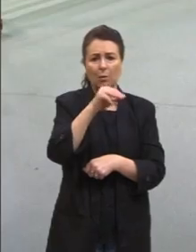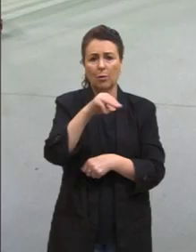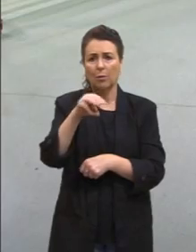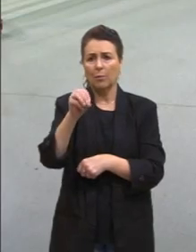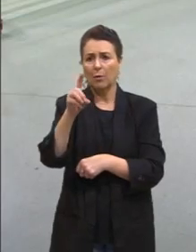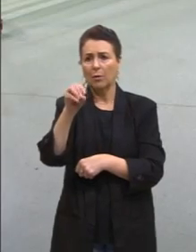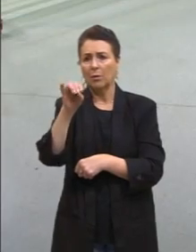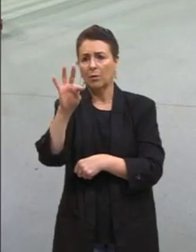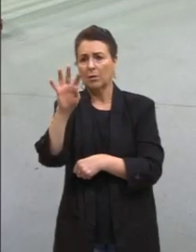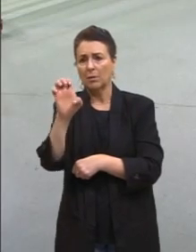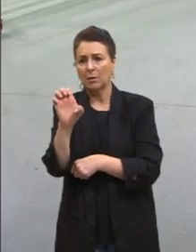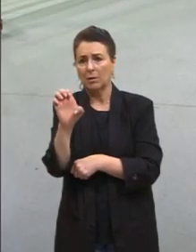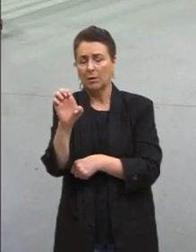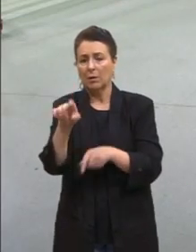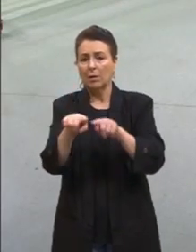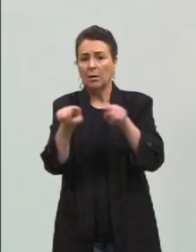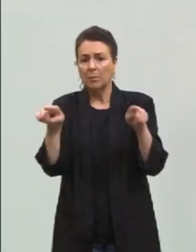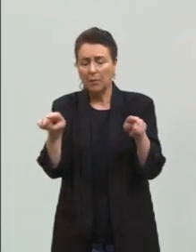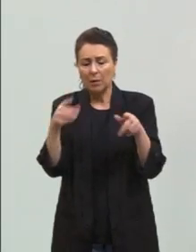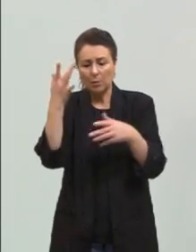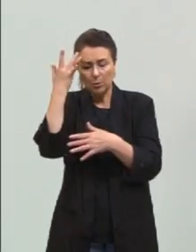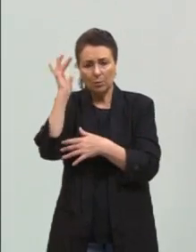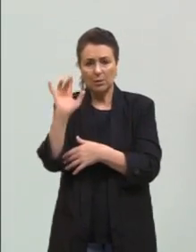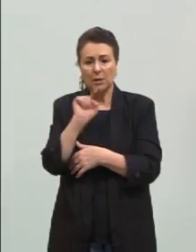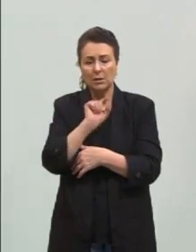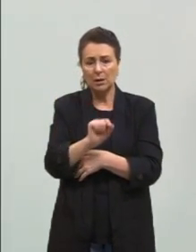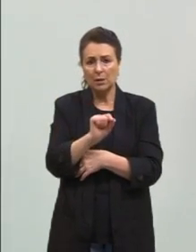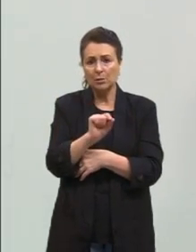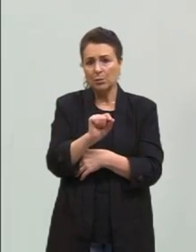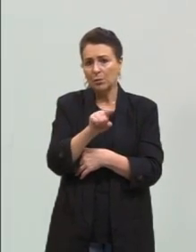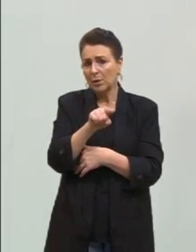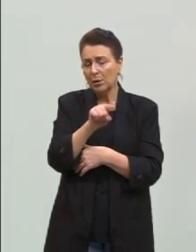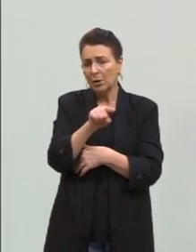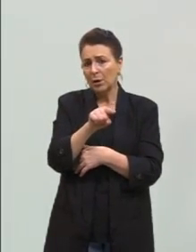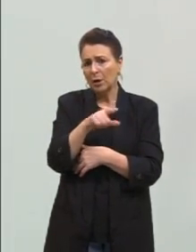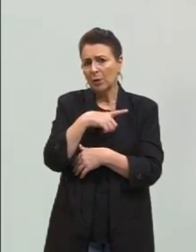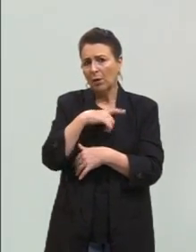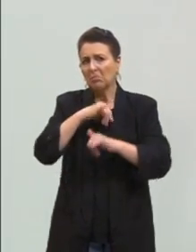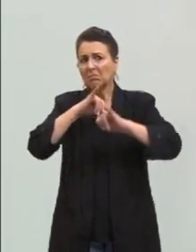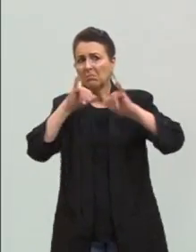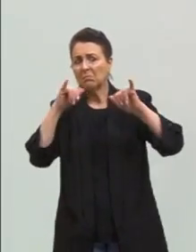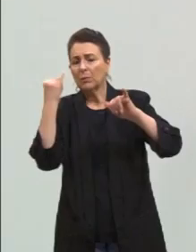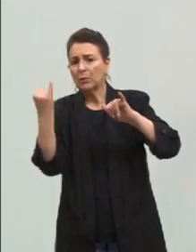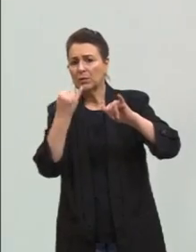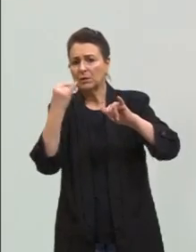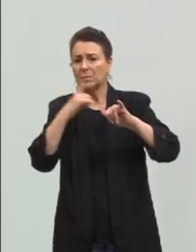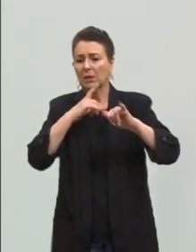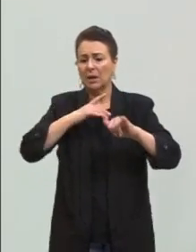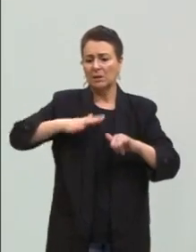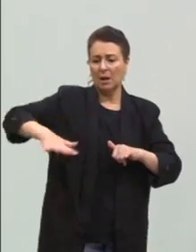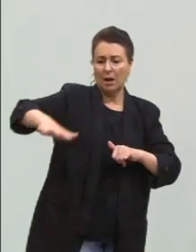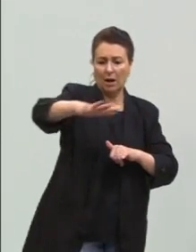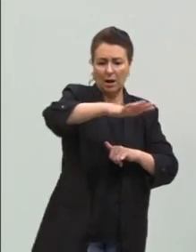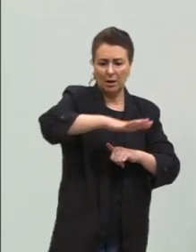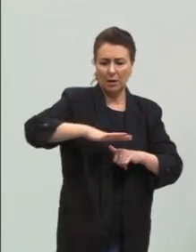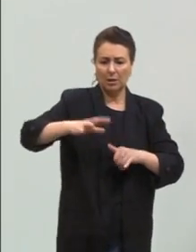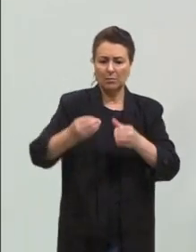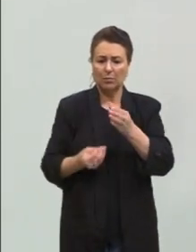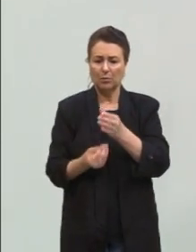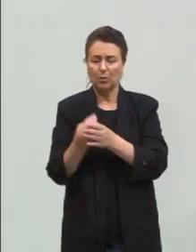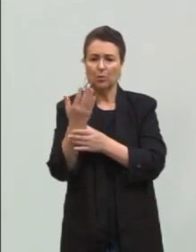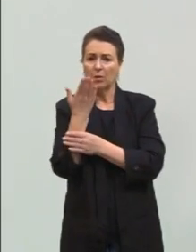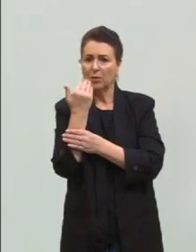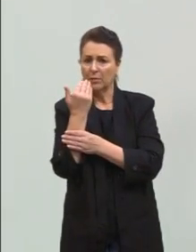Diretamente, claro. Mas não sei se caberia, assim, dizer, ah, vai ter essa área toda para produzir alimento.